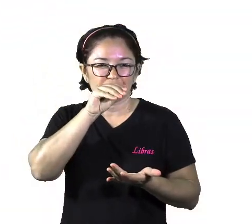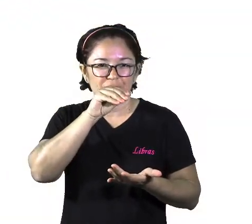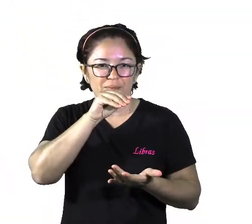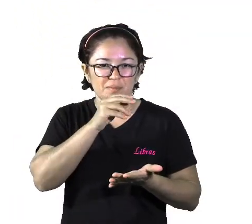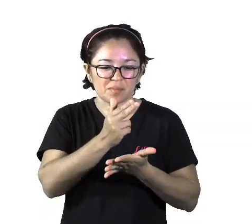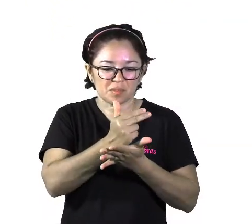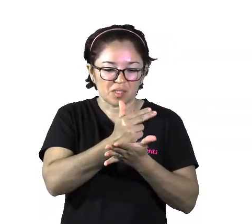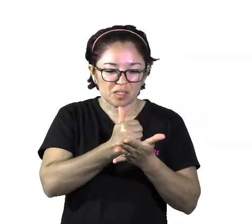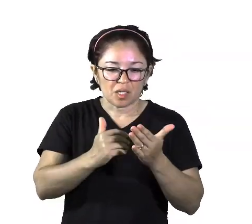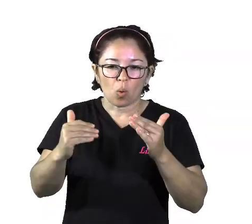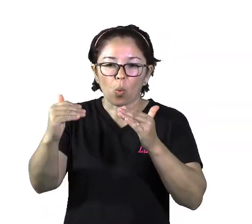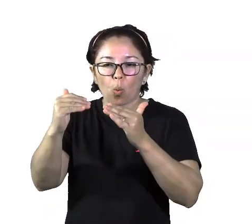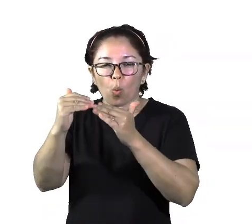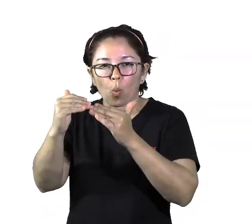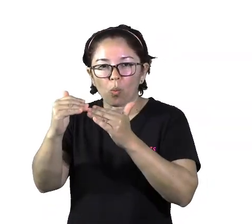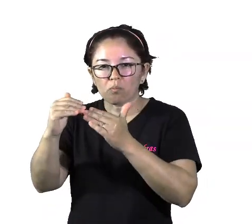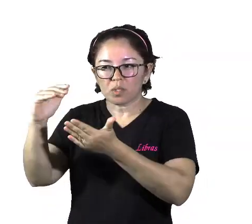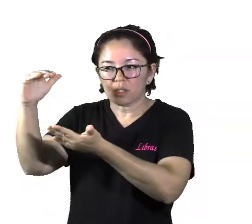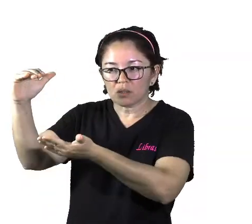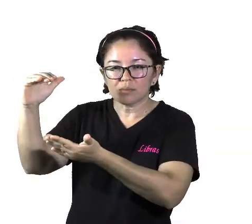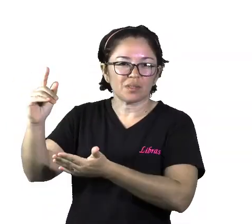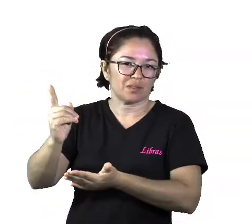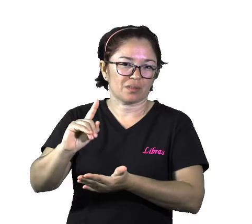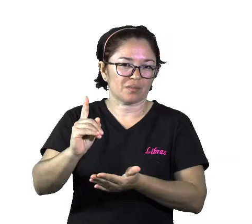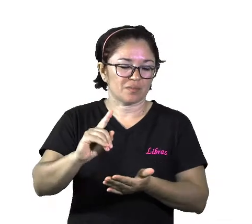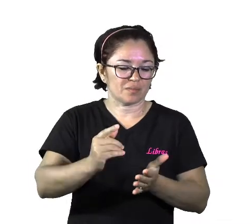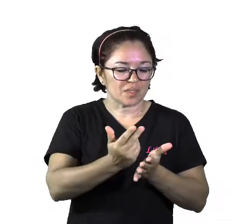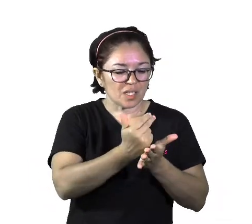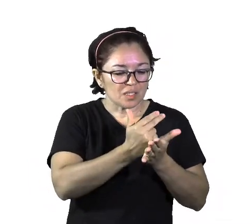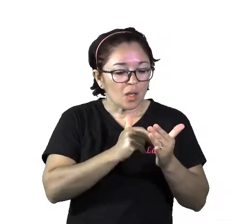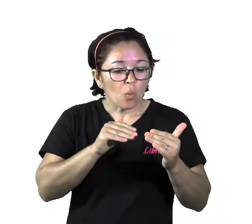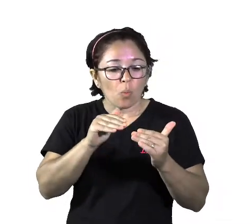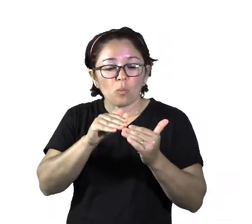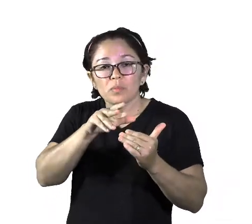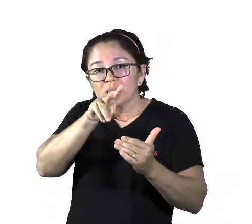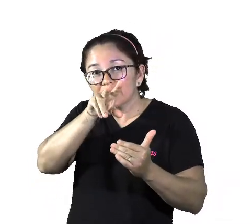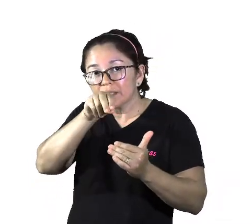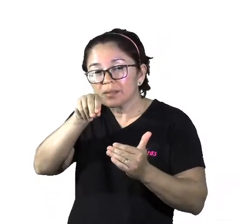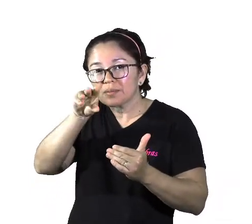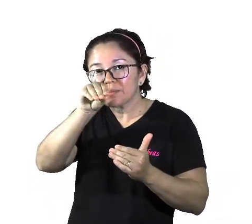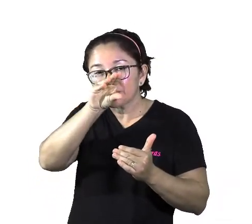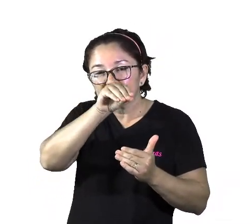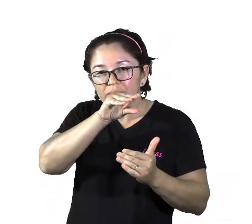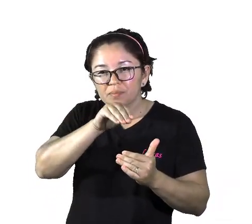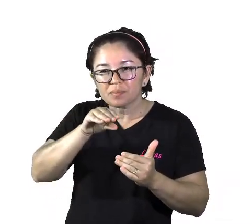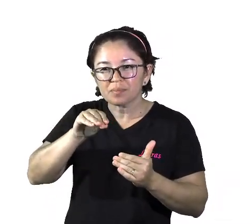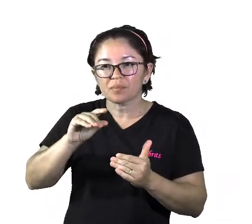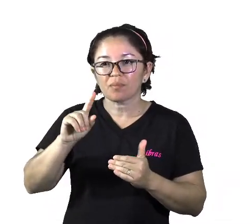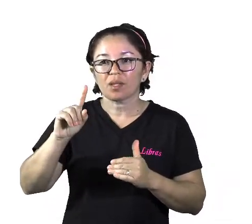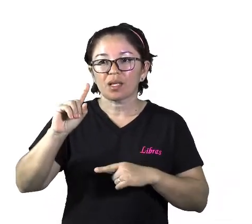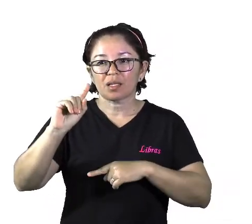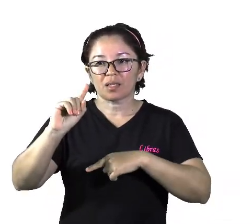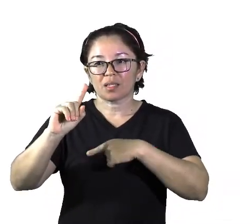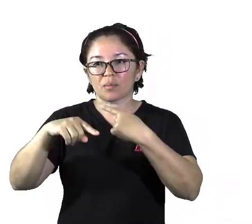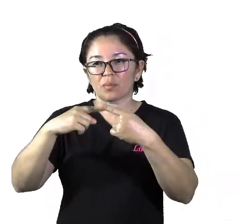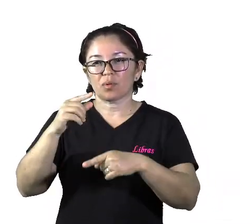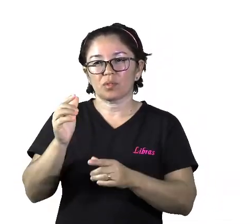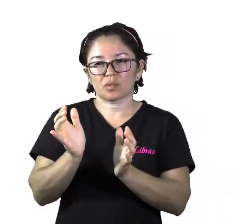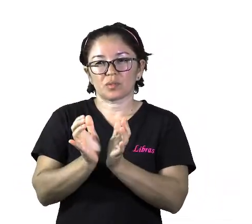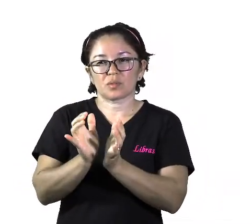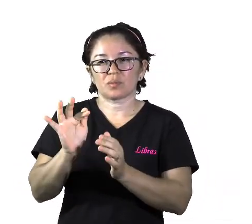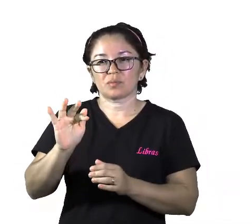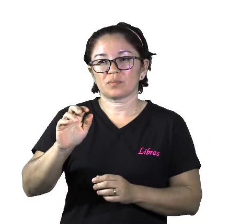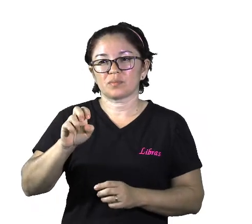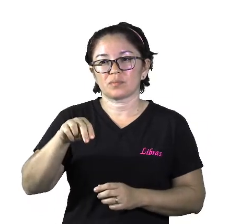Em seguida, os fenícios, eles criaram um alfabeto com 22 sinais e cada um desses